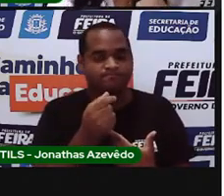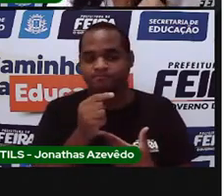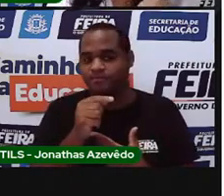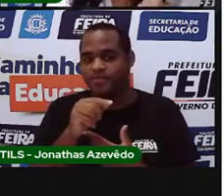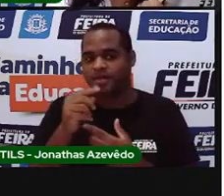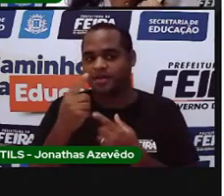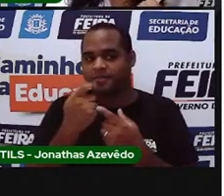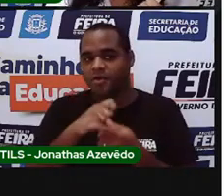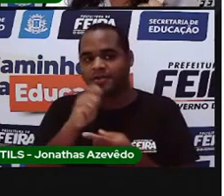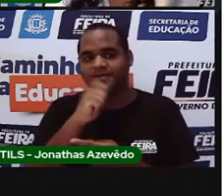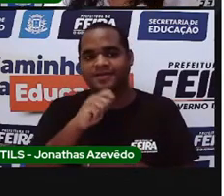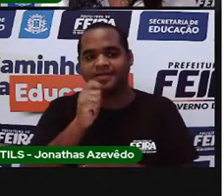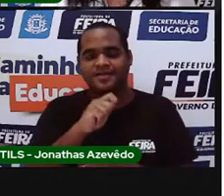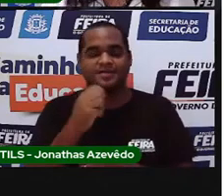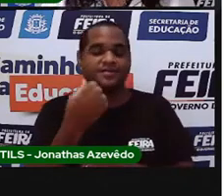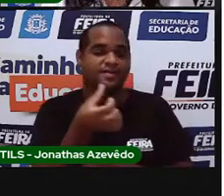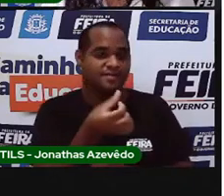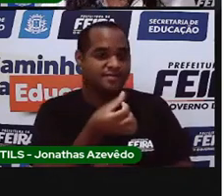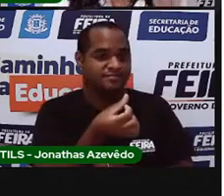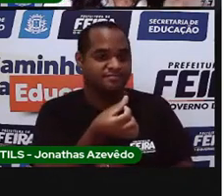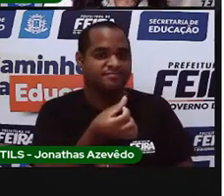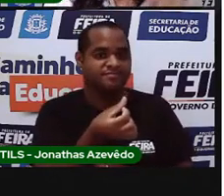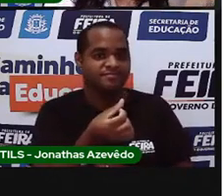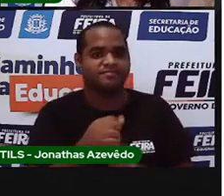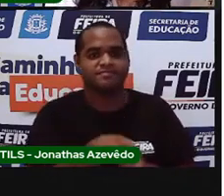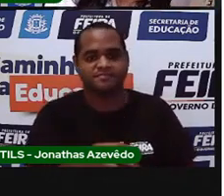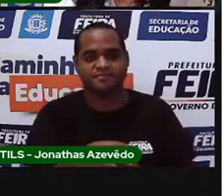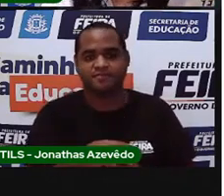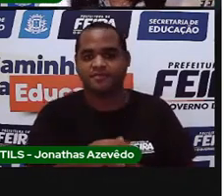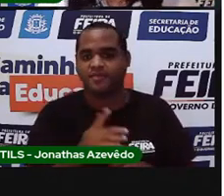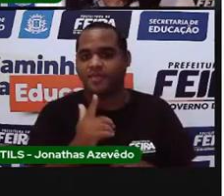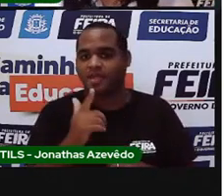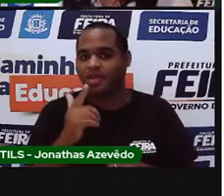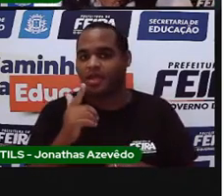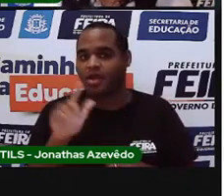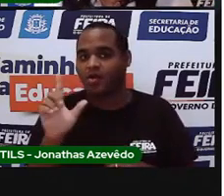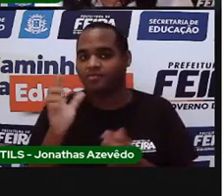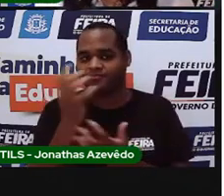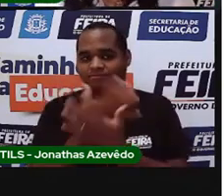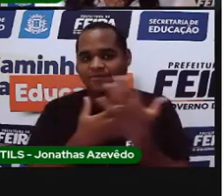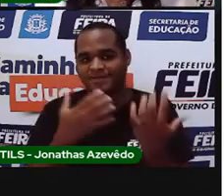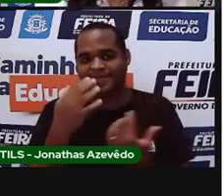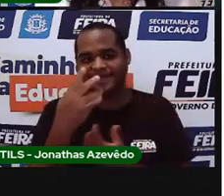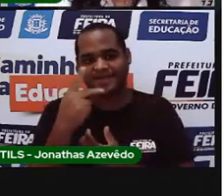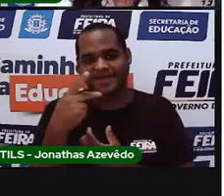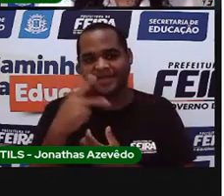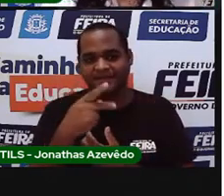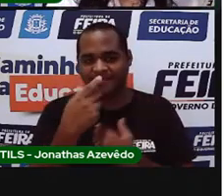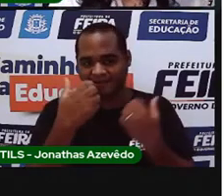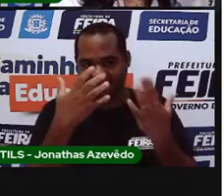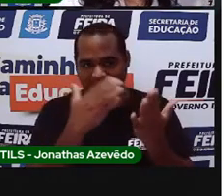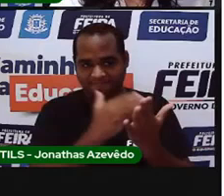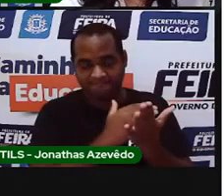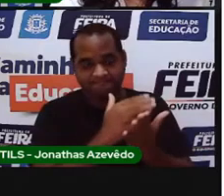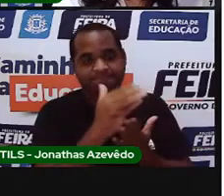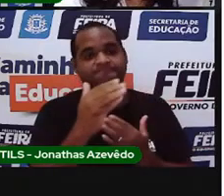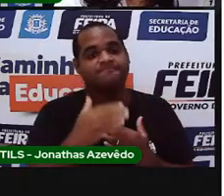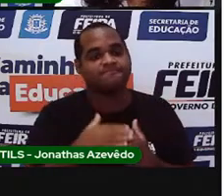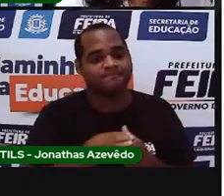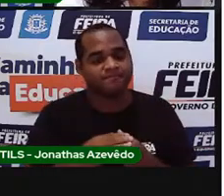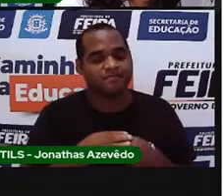de picolé. Na música Terezinha de Jesus, tinha